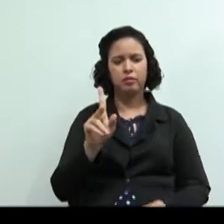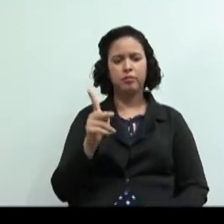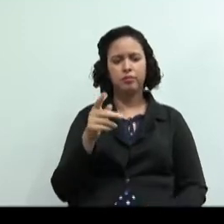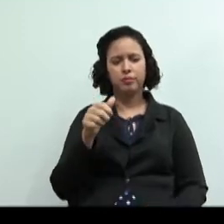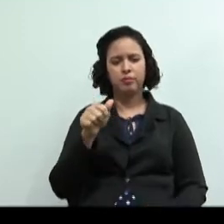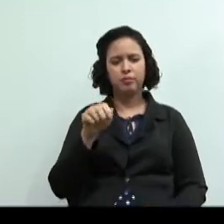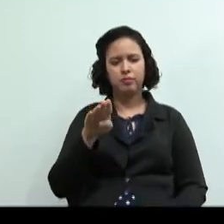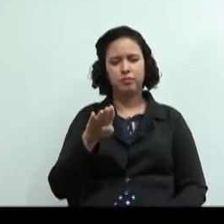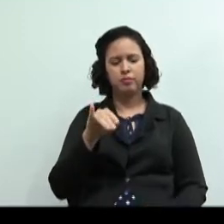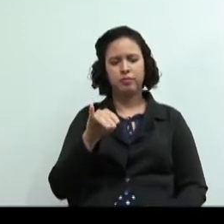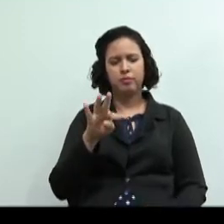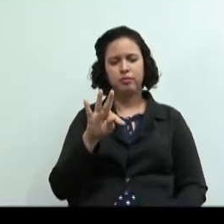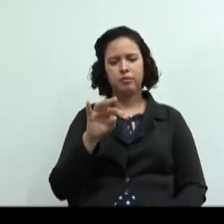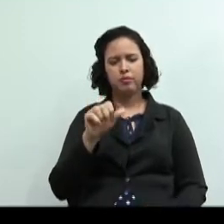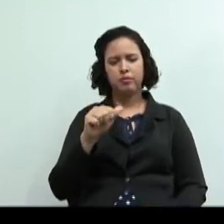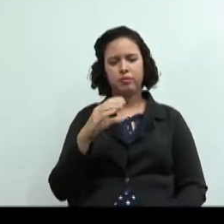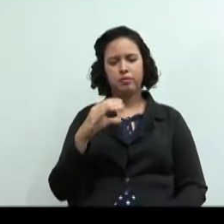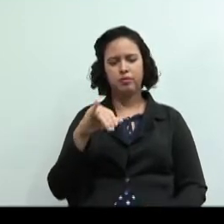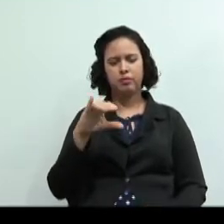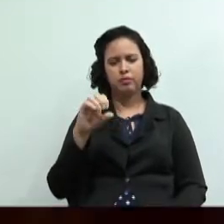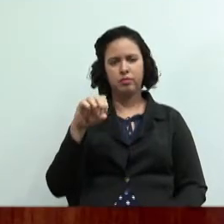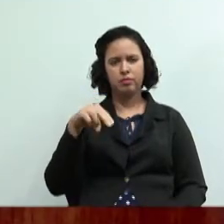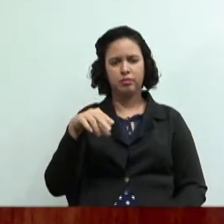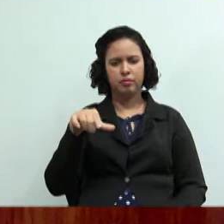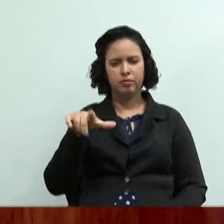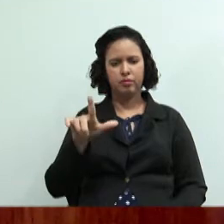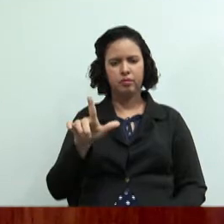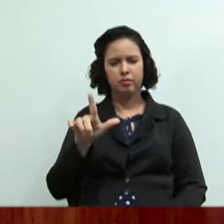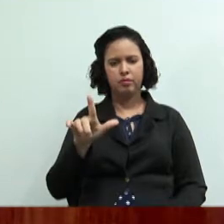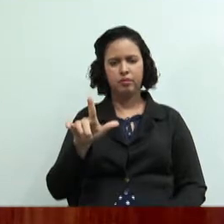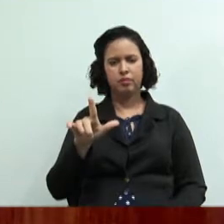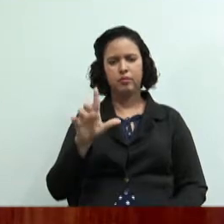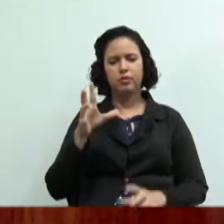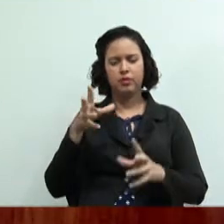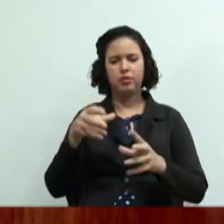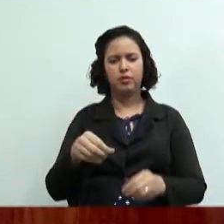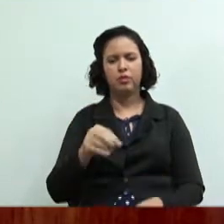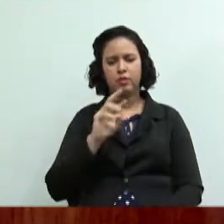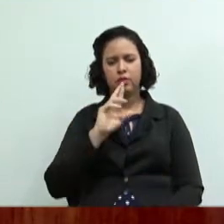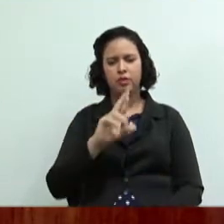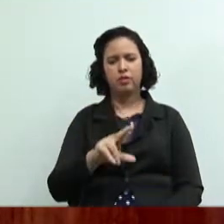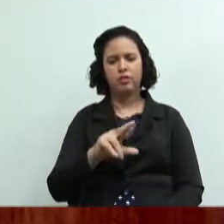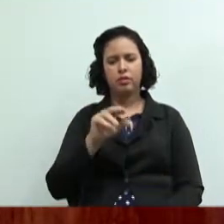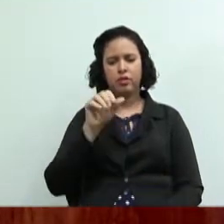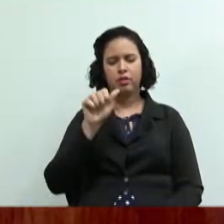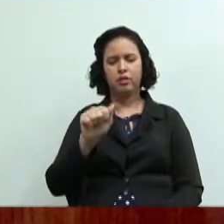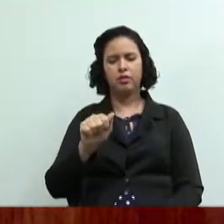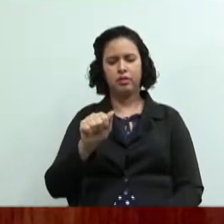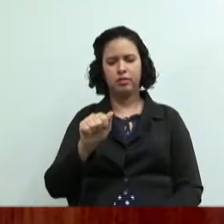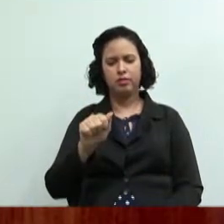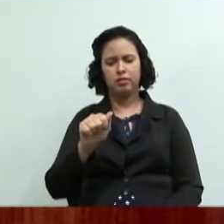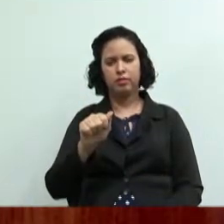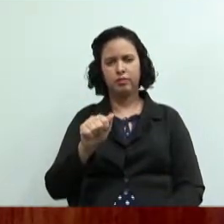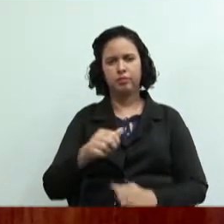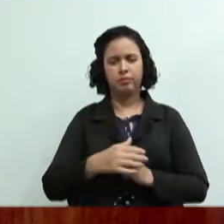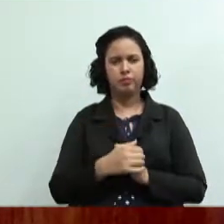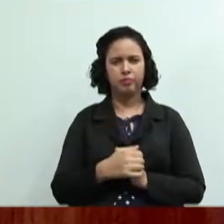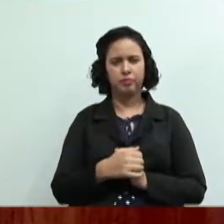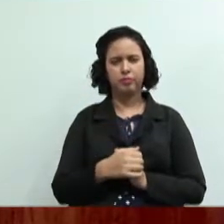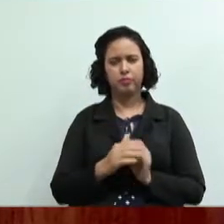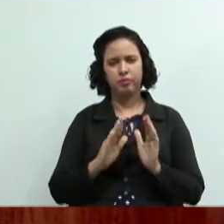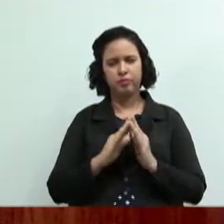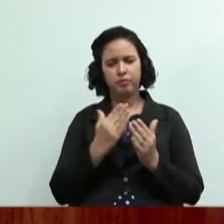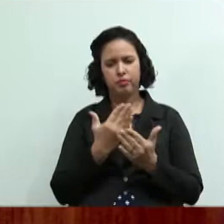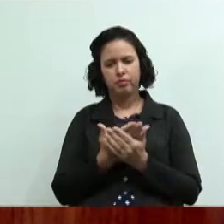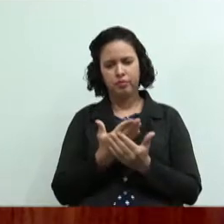algumas escolas que enviaram todas responderam letra A as escolas da professora escola professora Quitéria